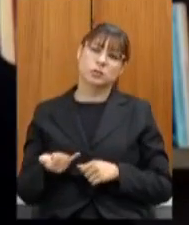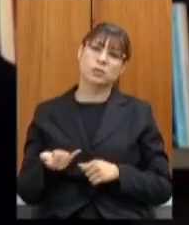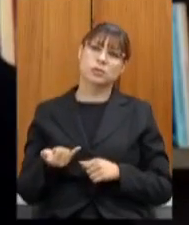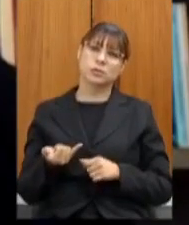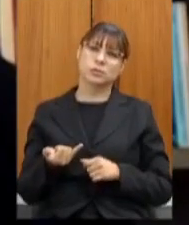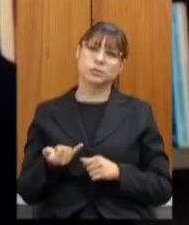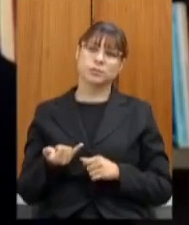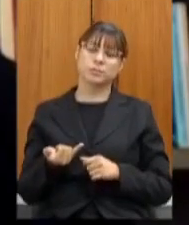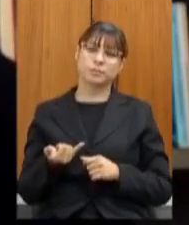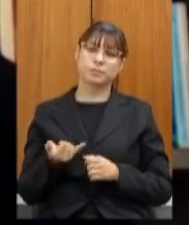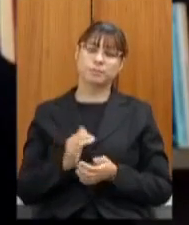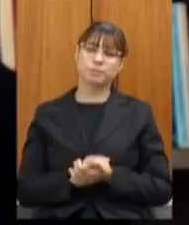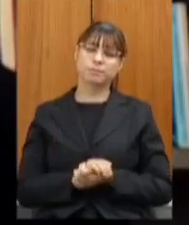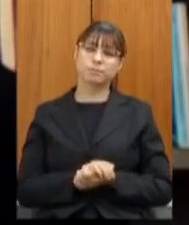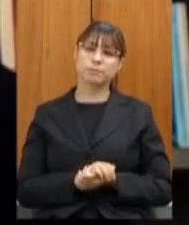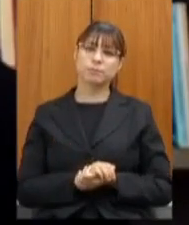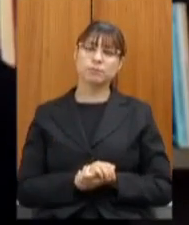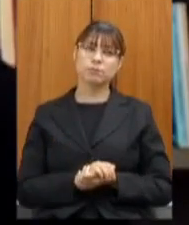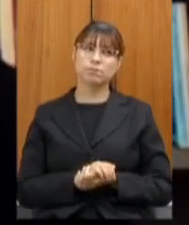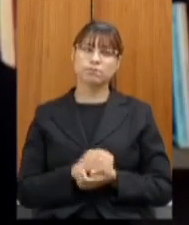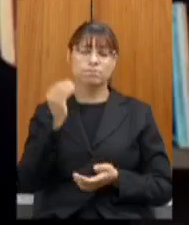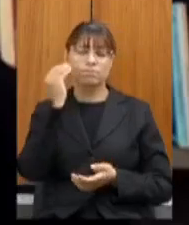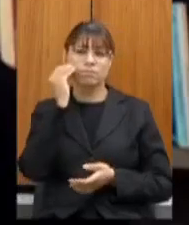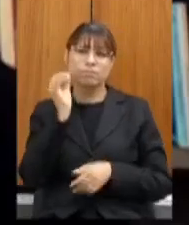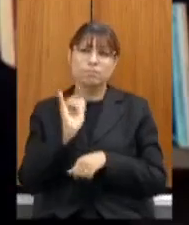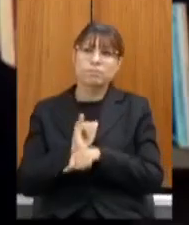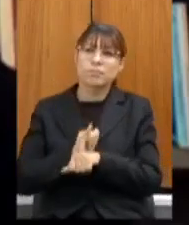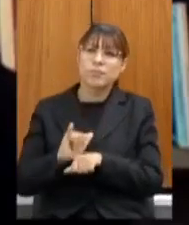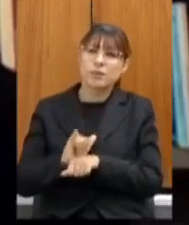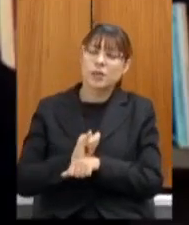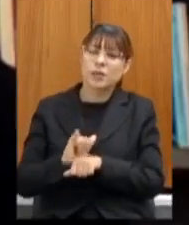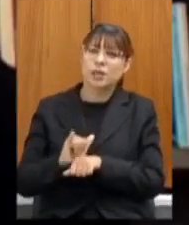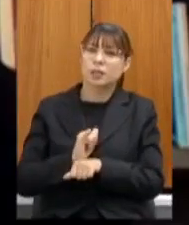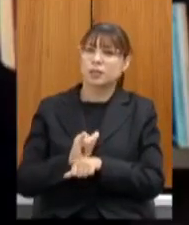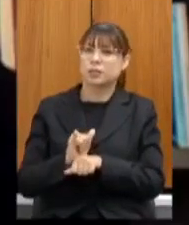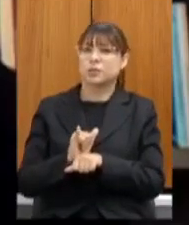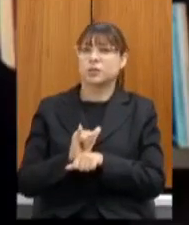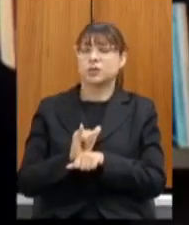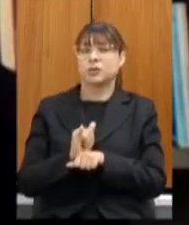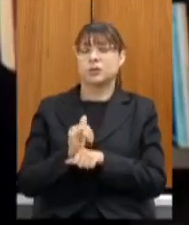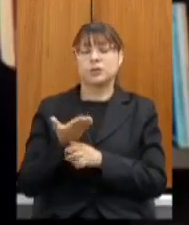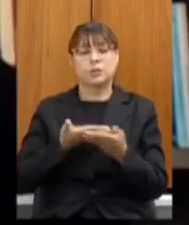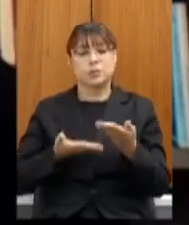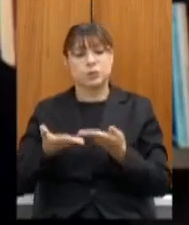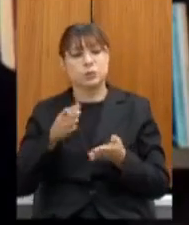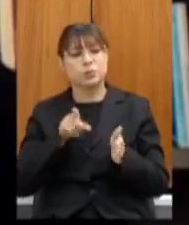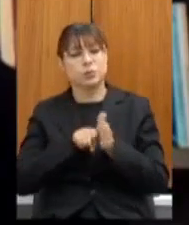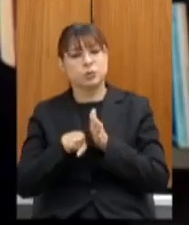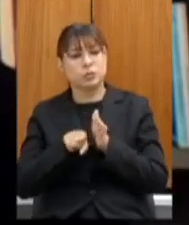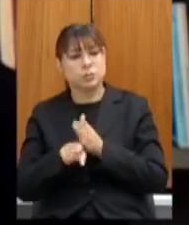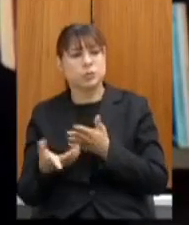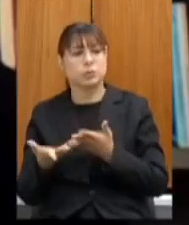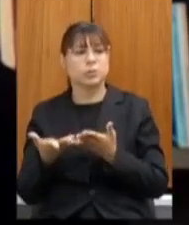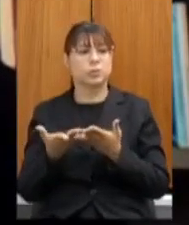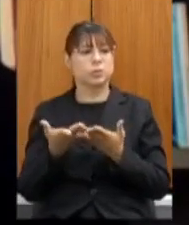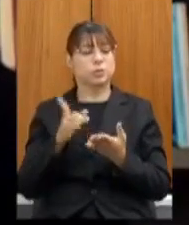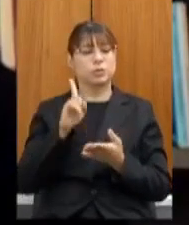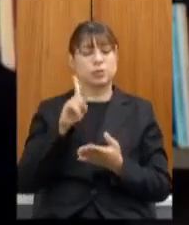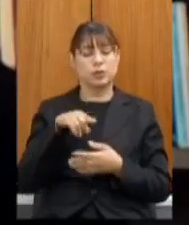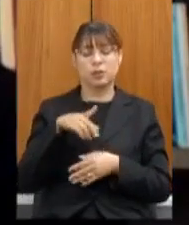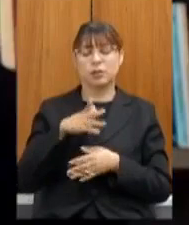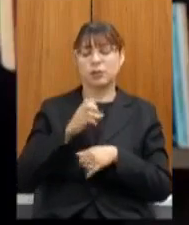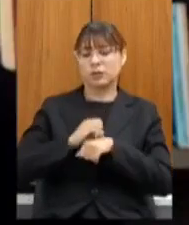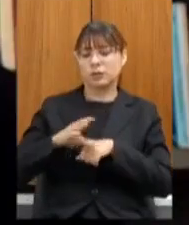para criarmos uma estratégia efetiva de consulta escuta de demandas sugestões de